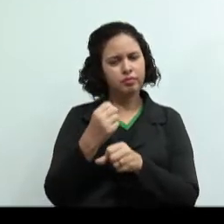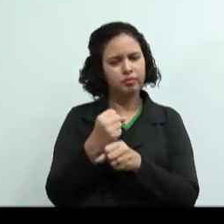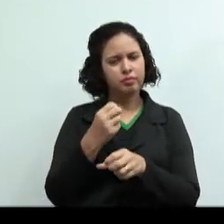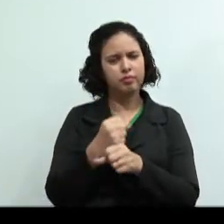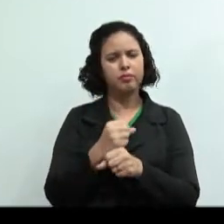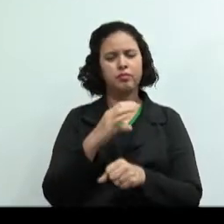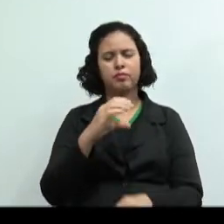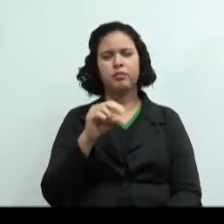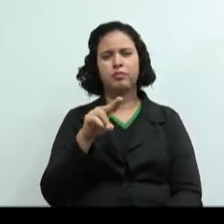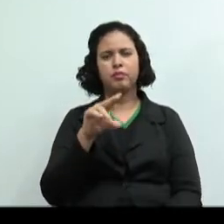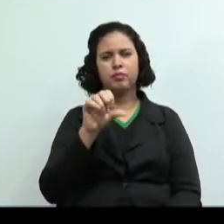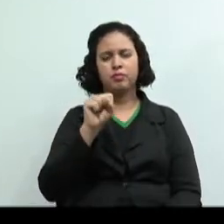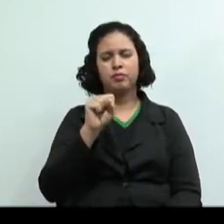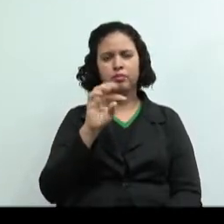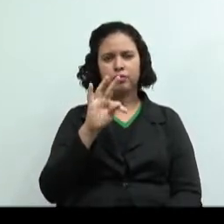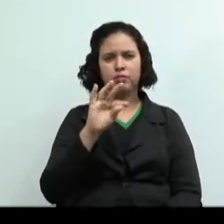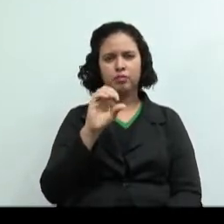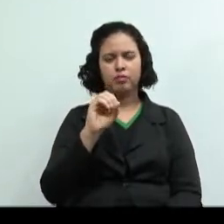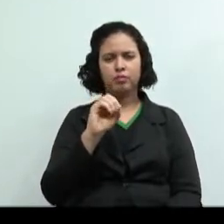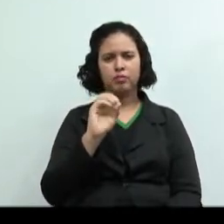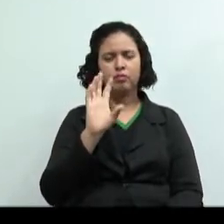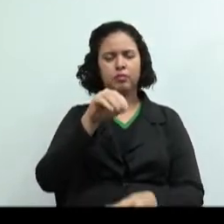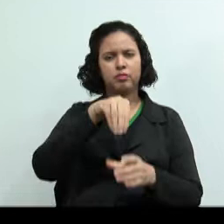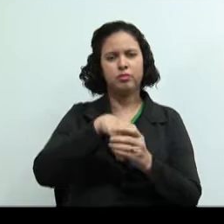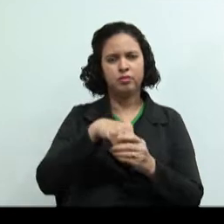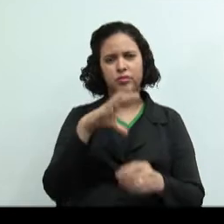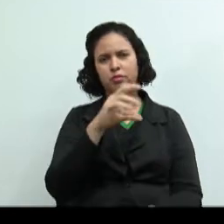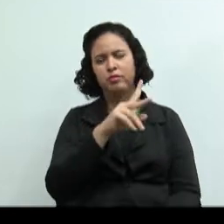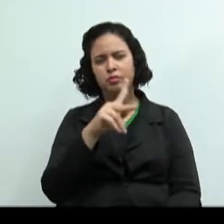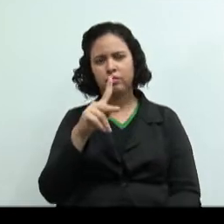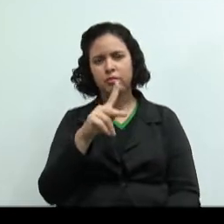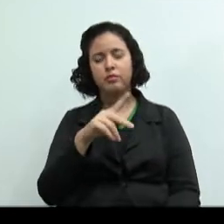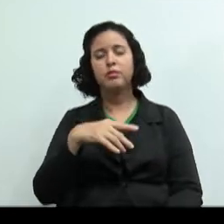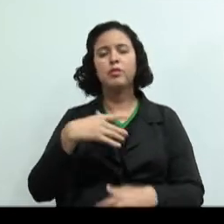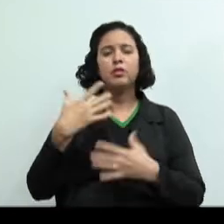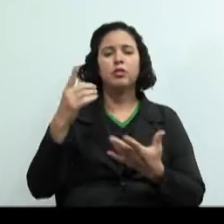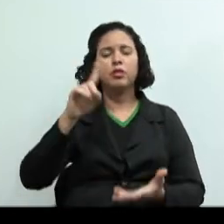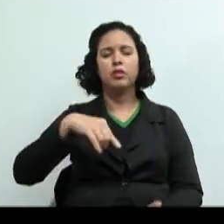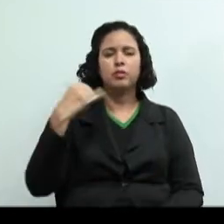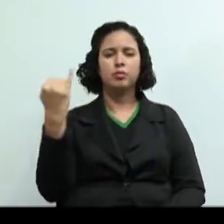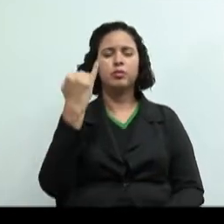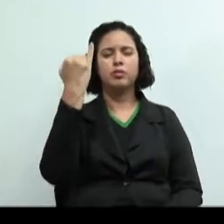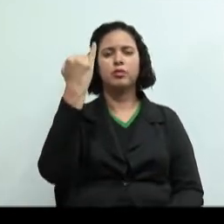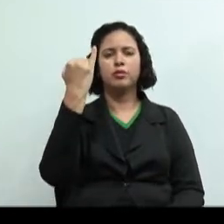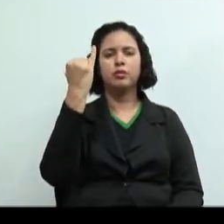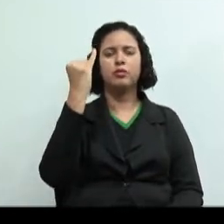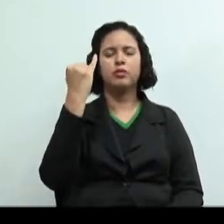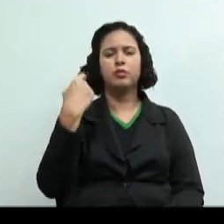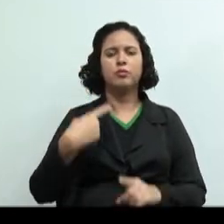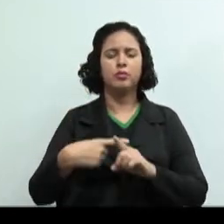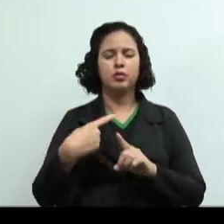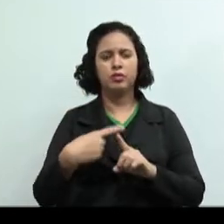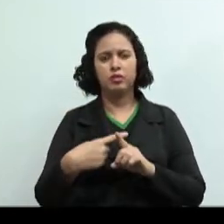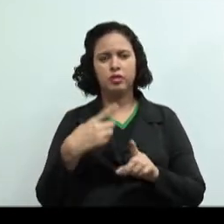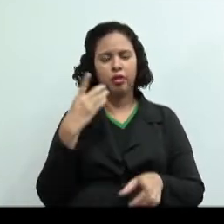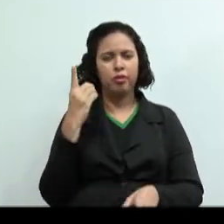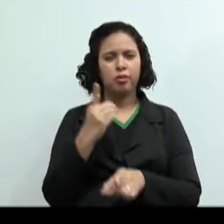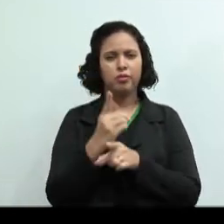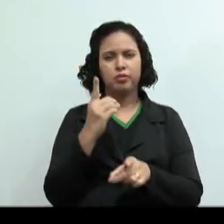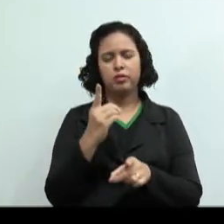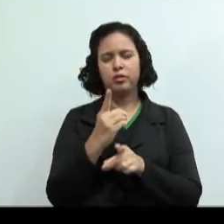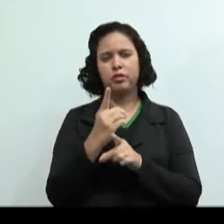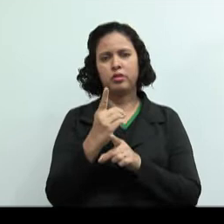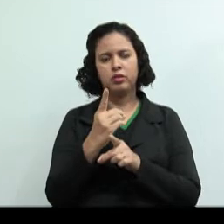cooperativas? Então, um dos pontos importantes é o que? Determinação do ganho, do lucro,